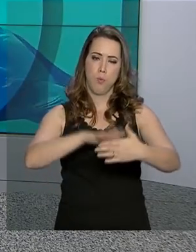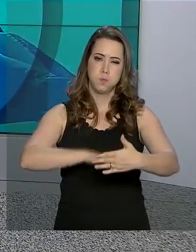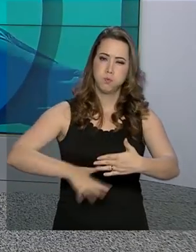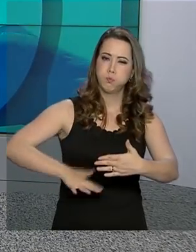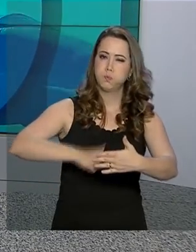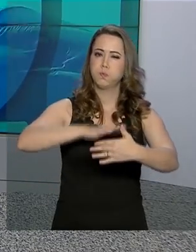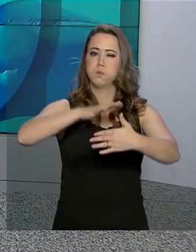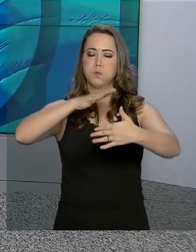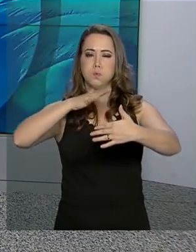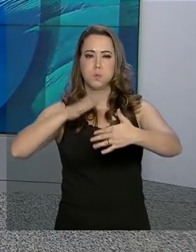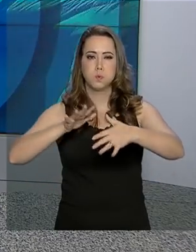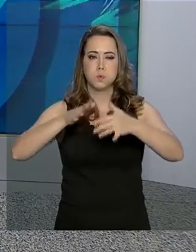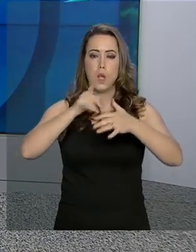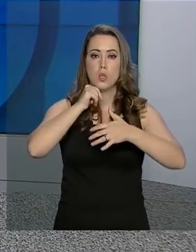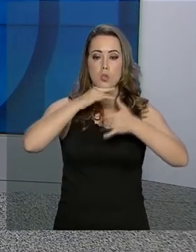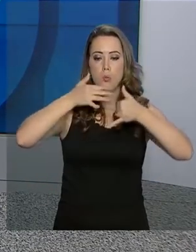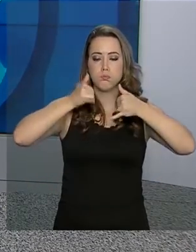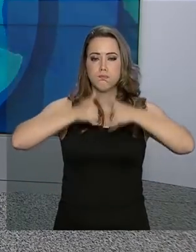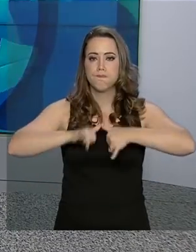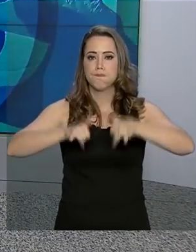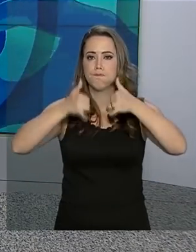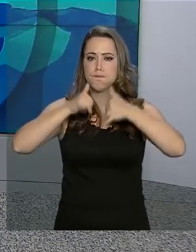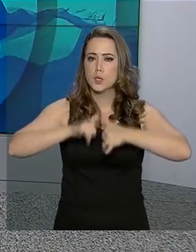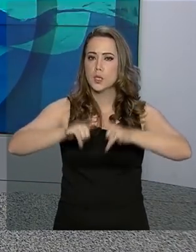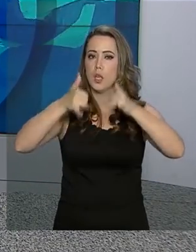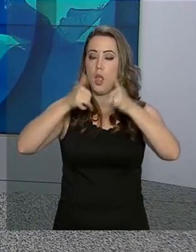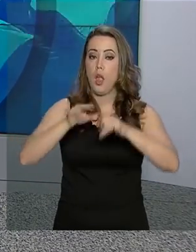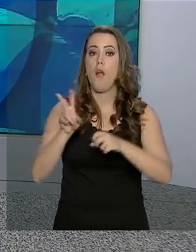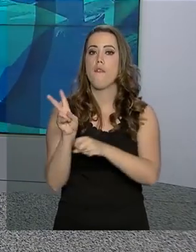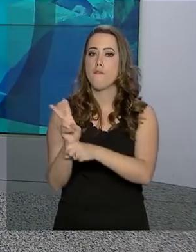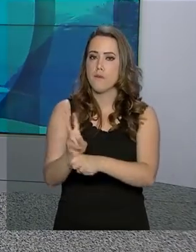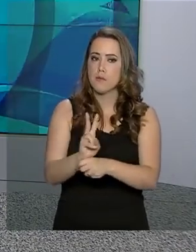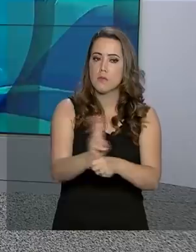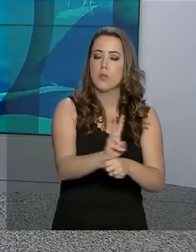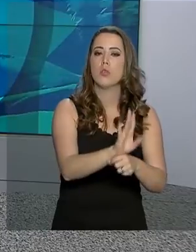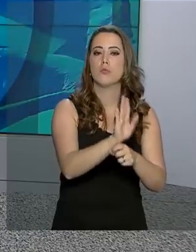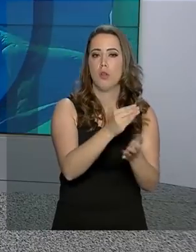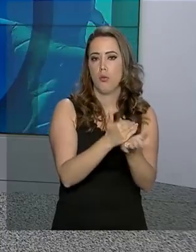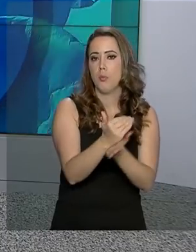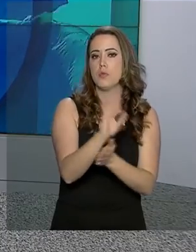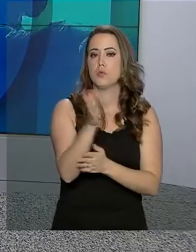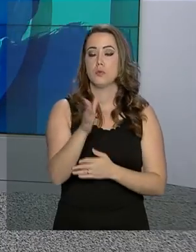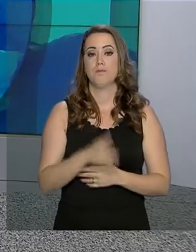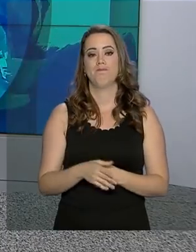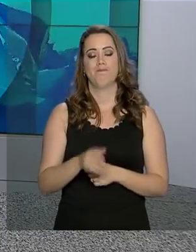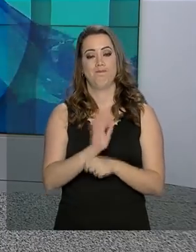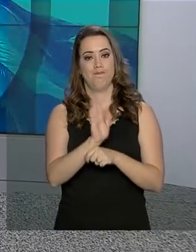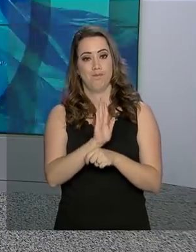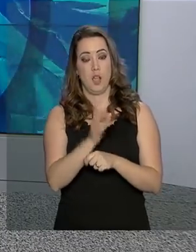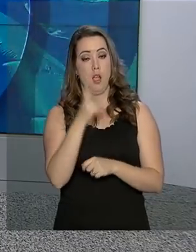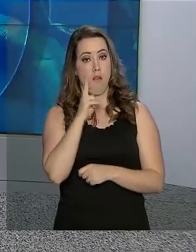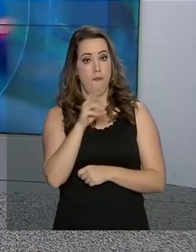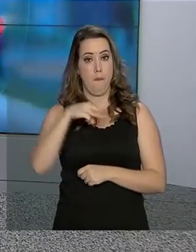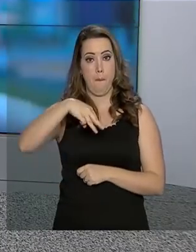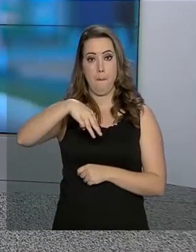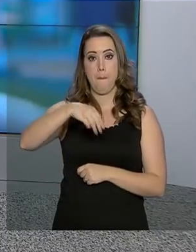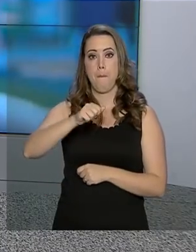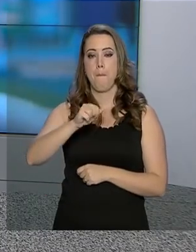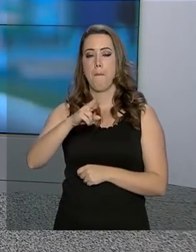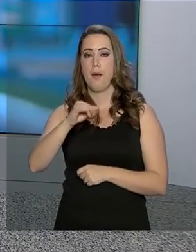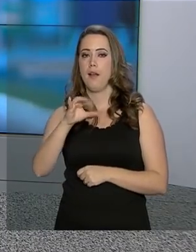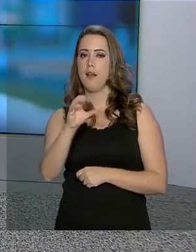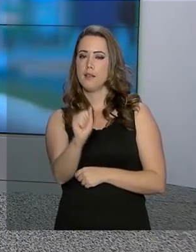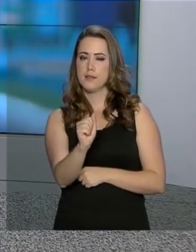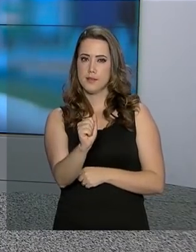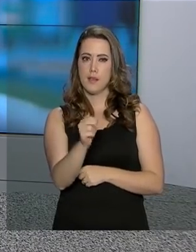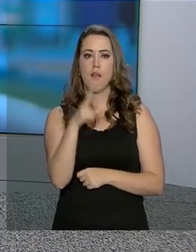hidrelétricas. A visita a esses empreendimentos já começou. A nossa repórter Márcia Fernandes está acompanhando e